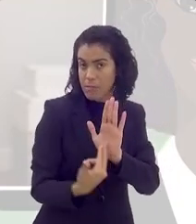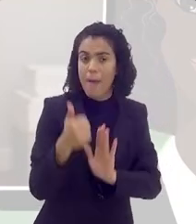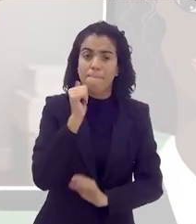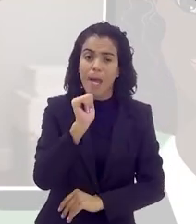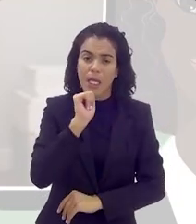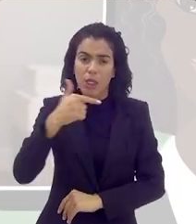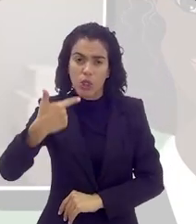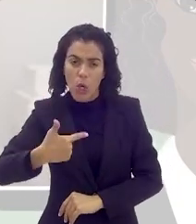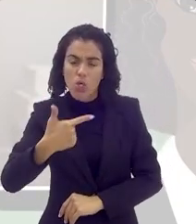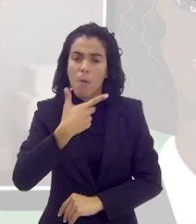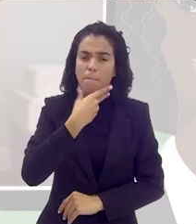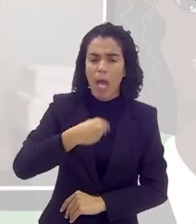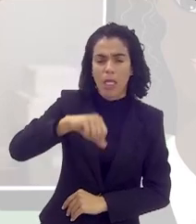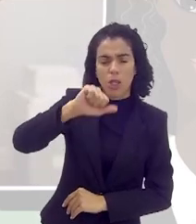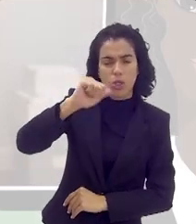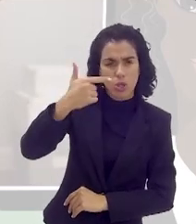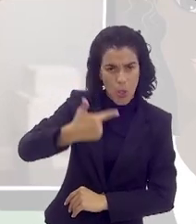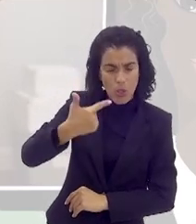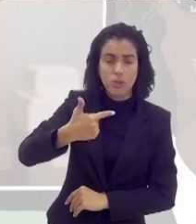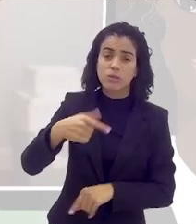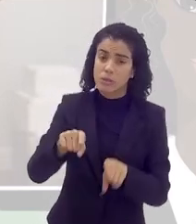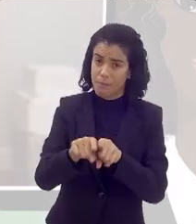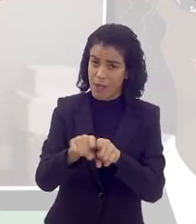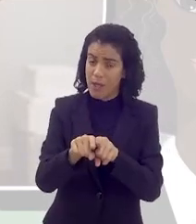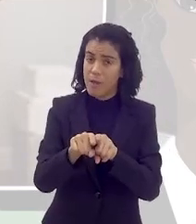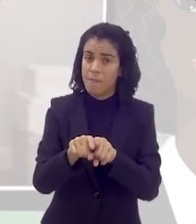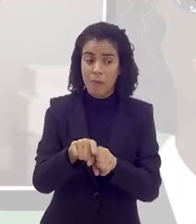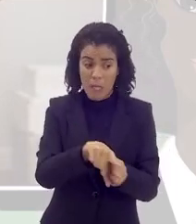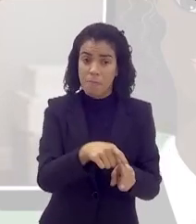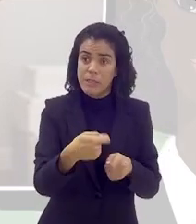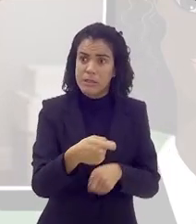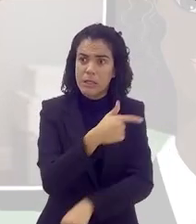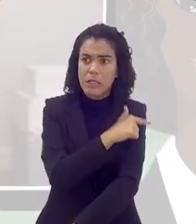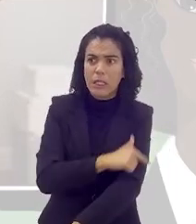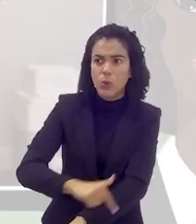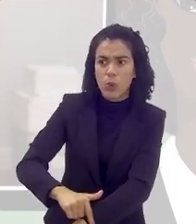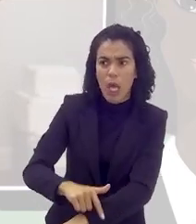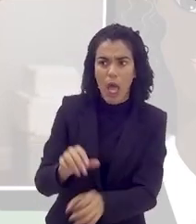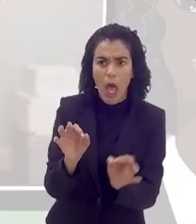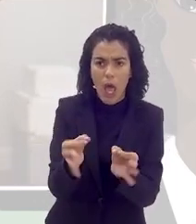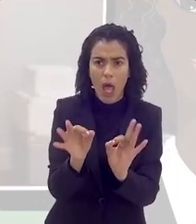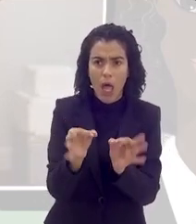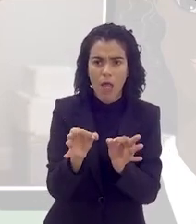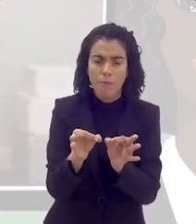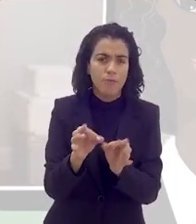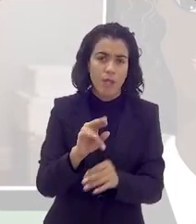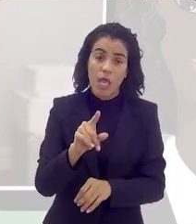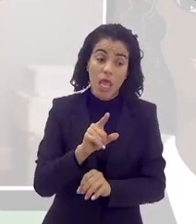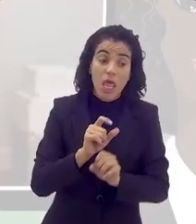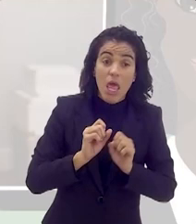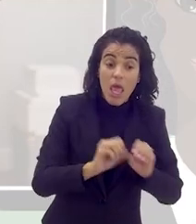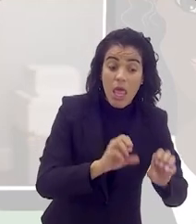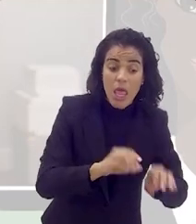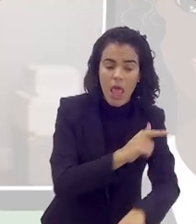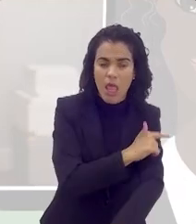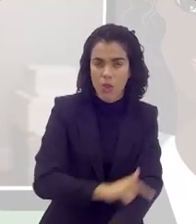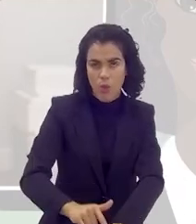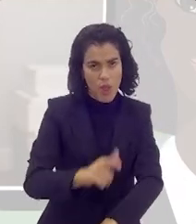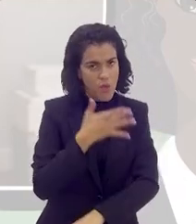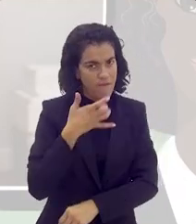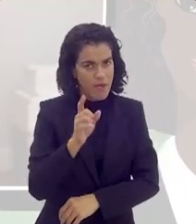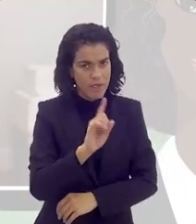madrasta ou padrasta, depois a gente vai falar sobre isso, eles têm que educar, né? E educar não é uma tarefa fácil.